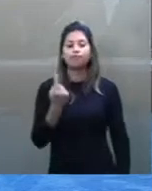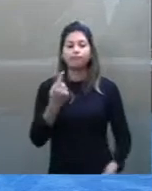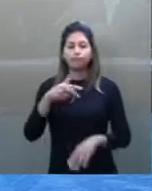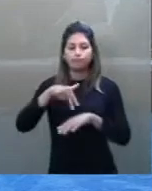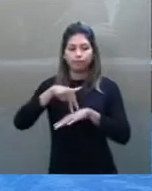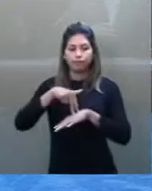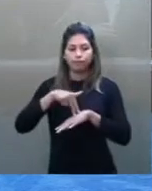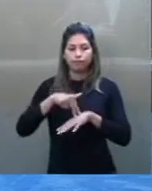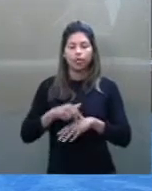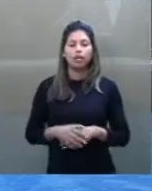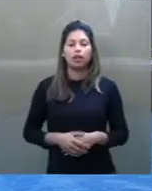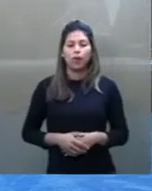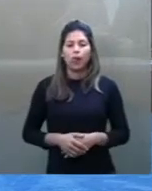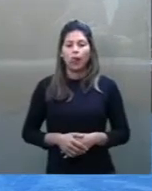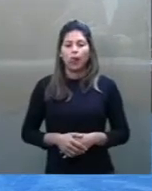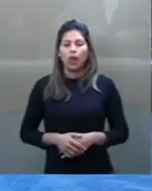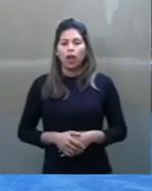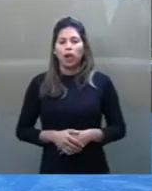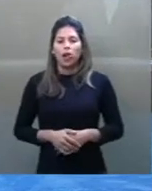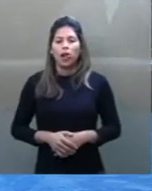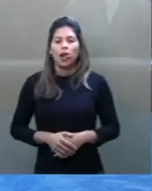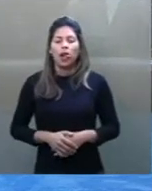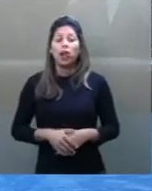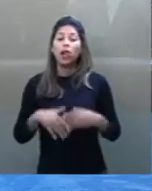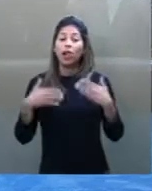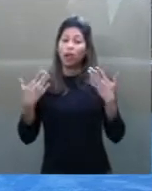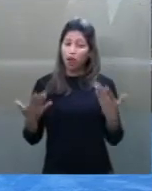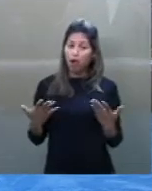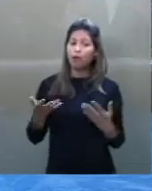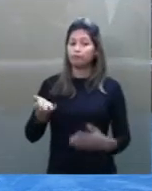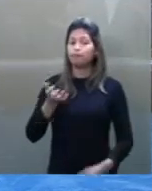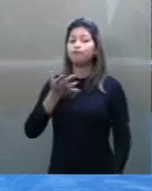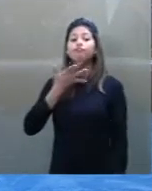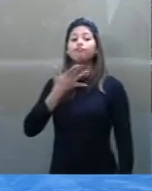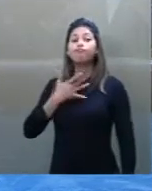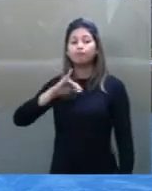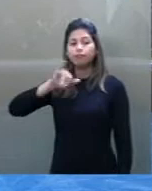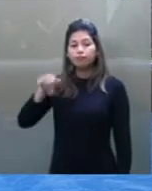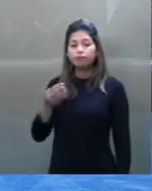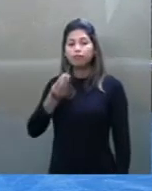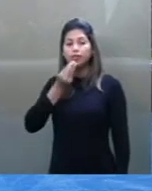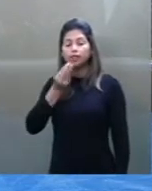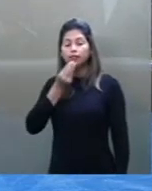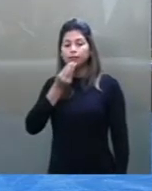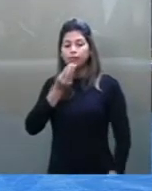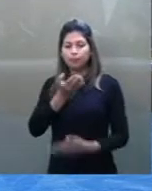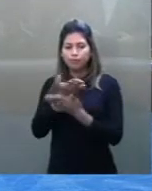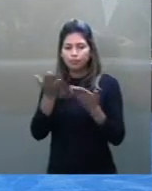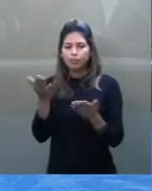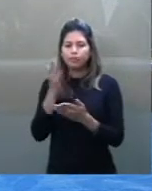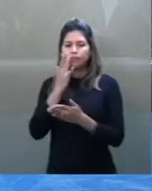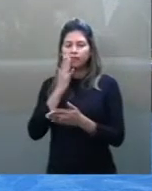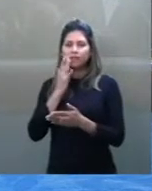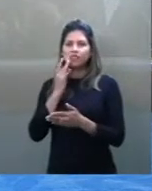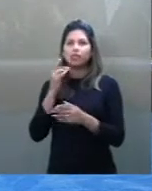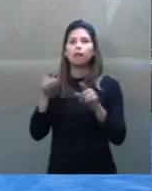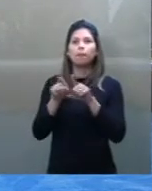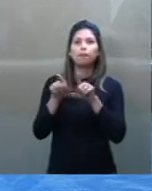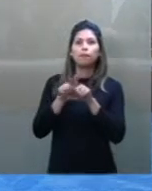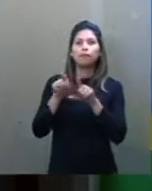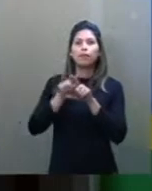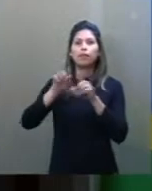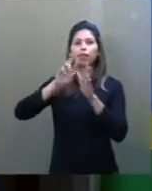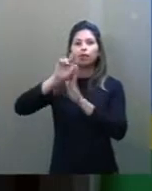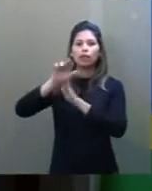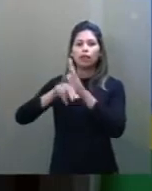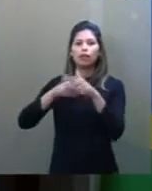Quero aproveitar o momento para cumprimentar as senadoras, a senadora Elisiane, a senadora Nilda.